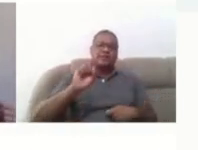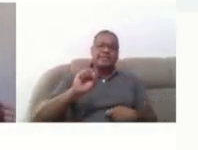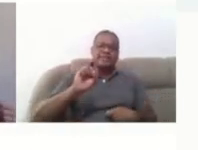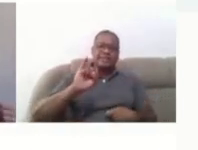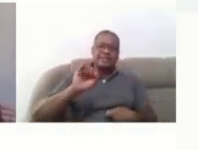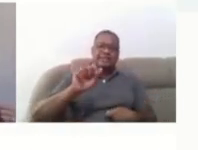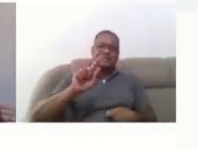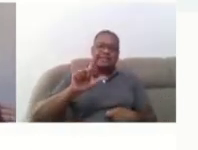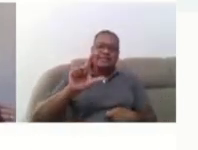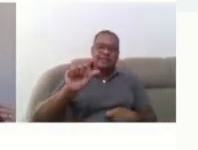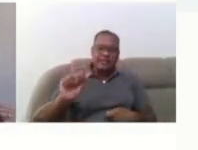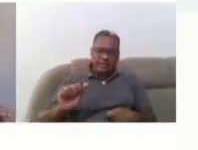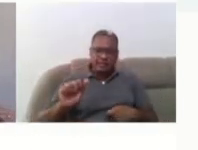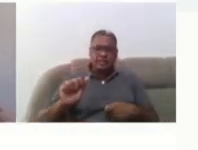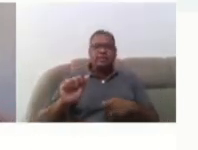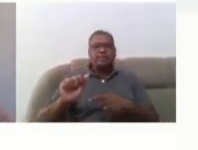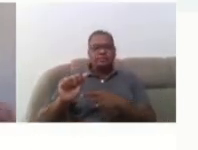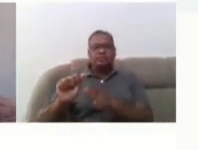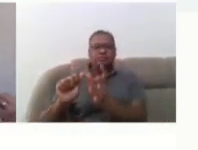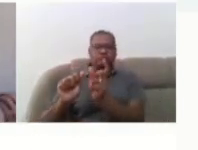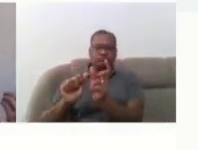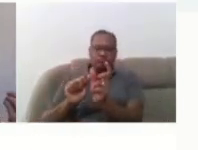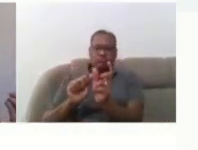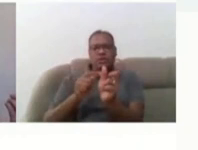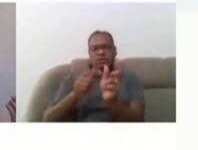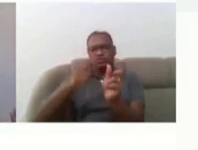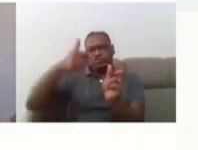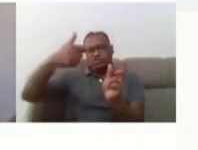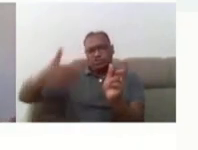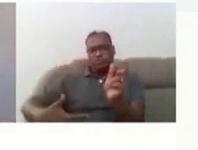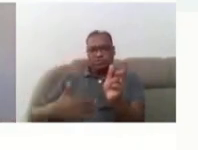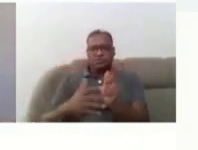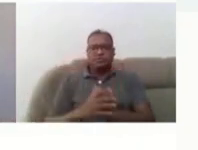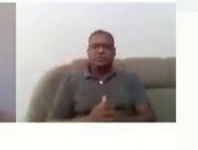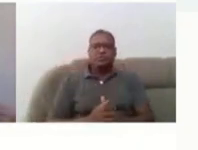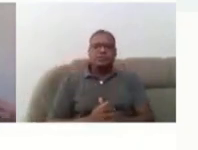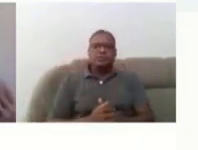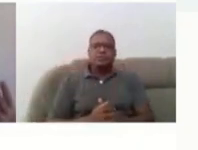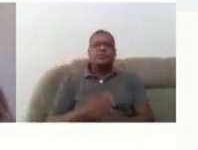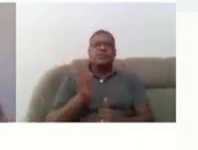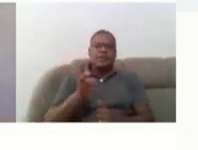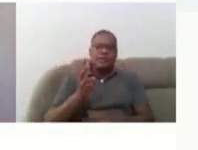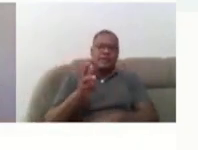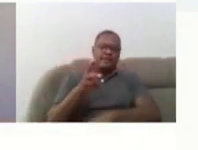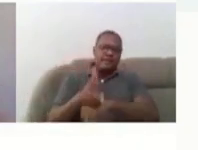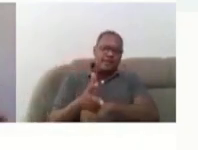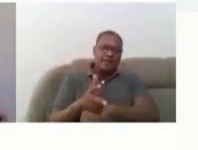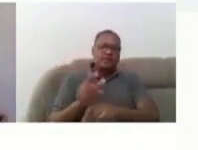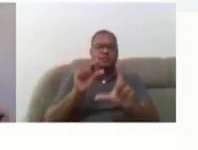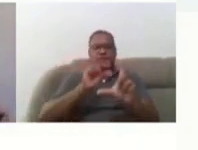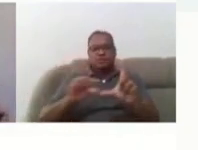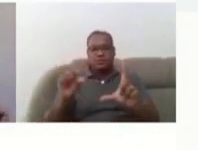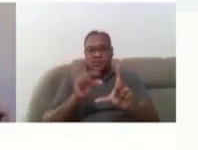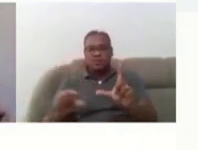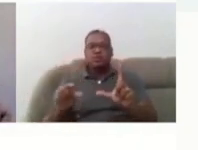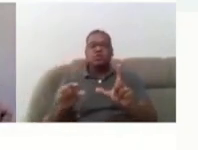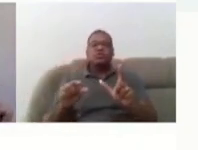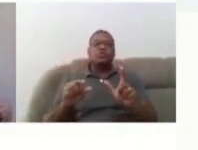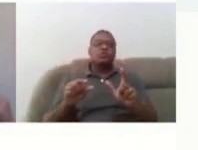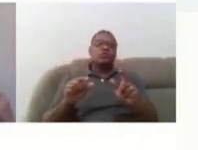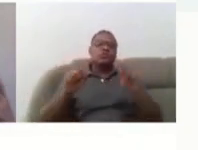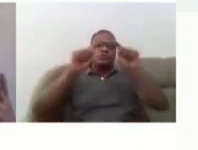essas siglas. procurar por sempre legendas nos vídeos, janela de libras, é